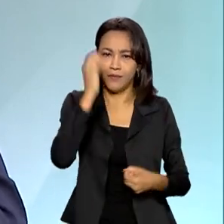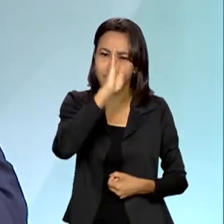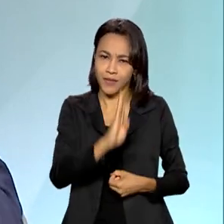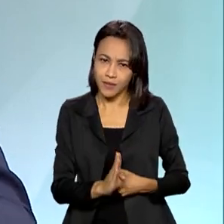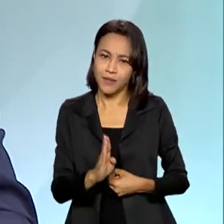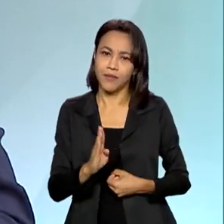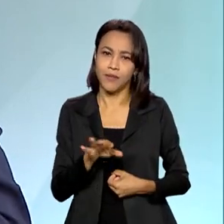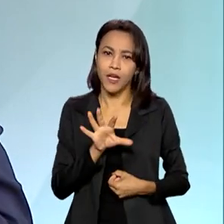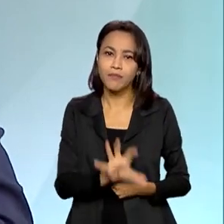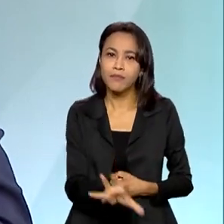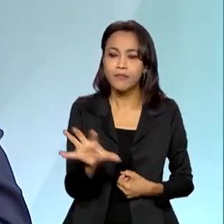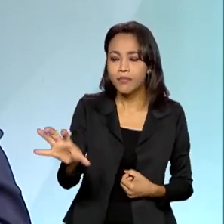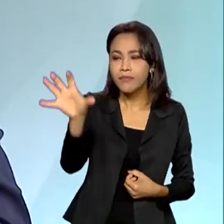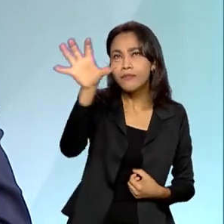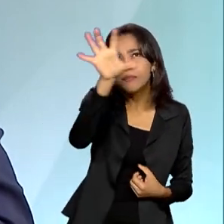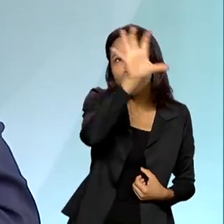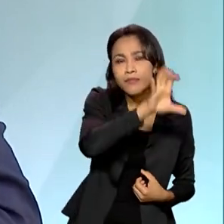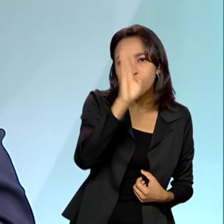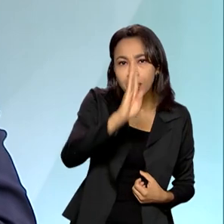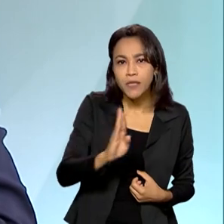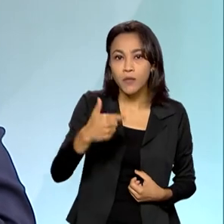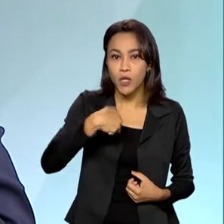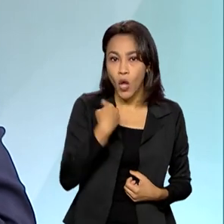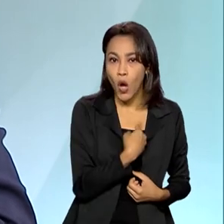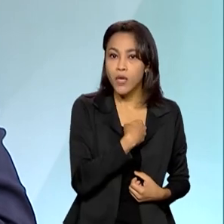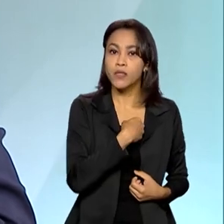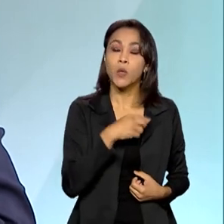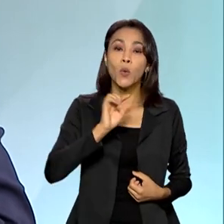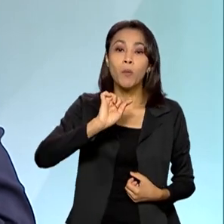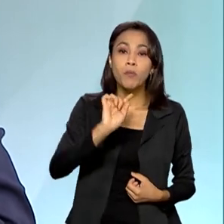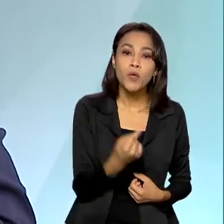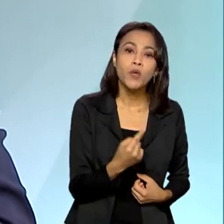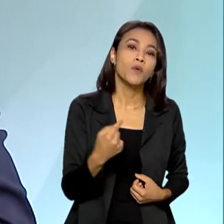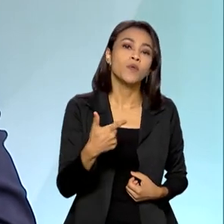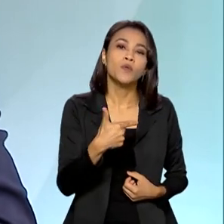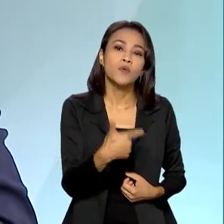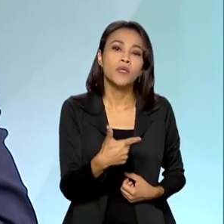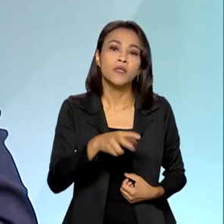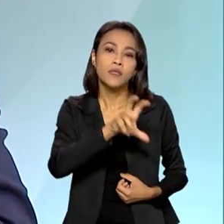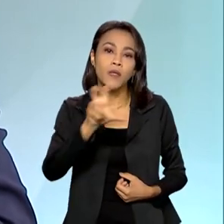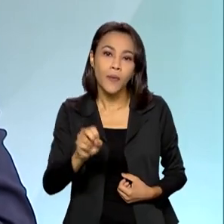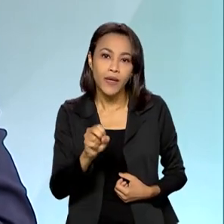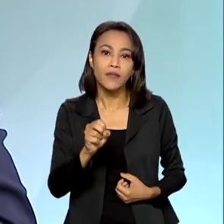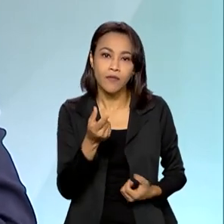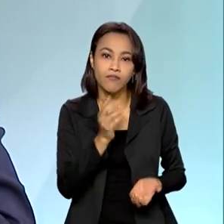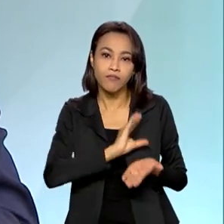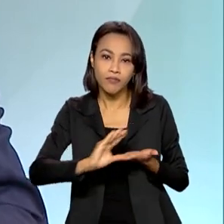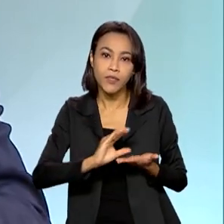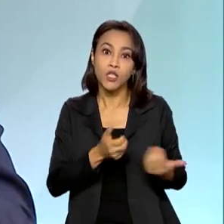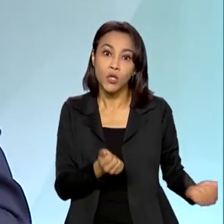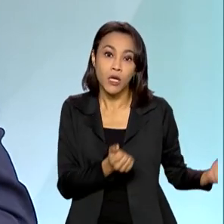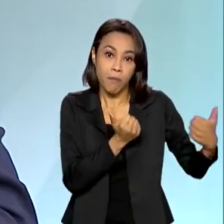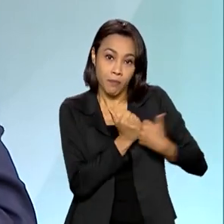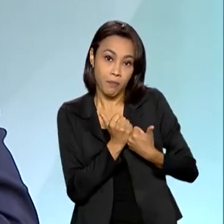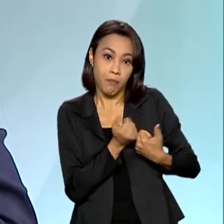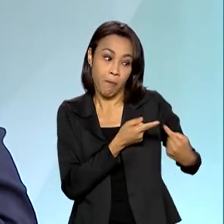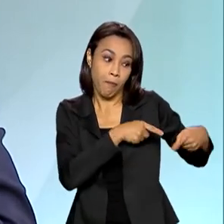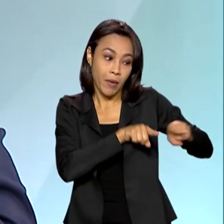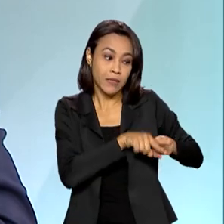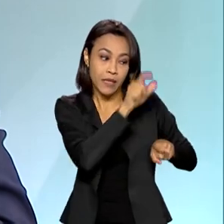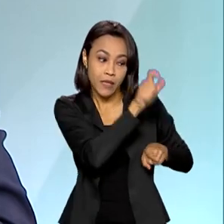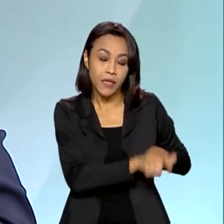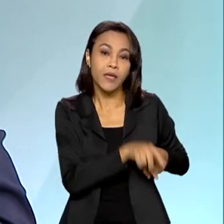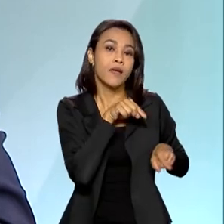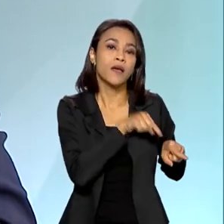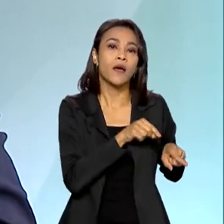regiões. E nós entramos com 1.250 financiando junto com o Sebrae, um projeto que leva o Wi